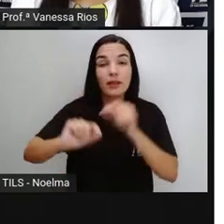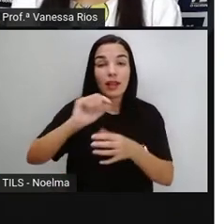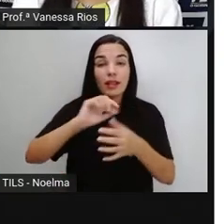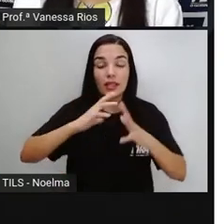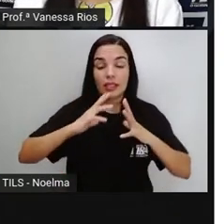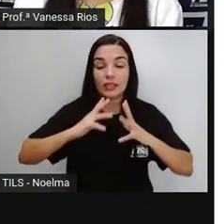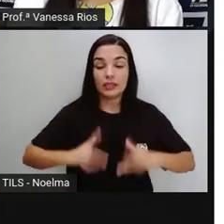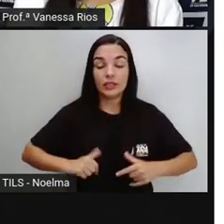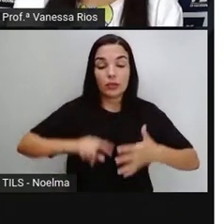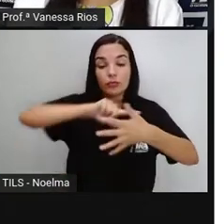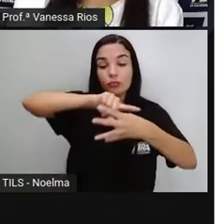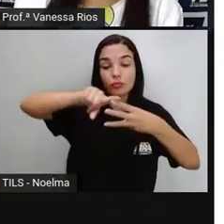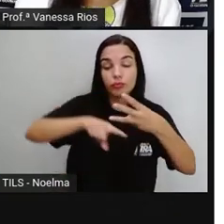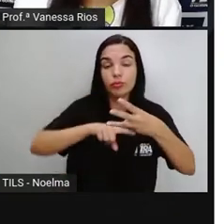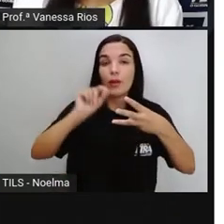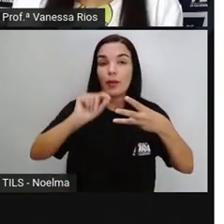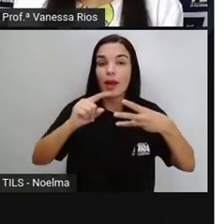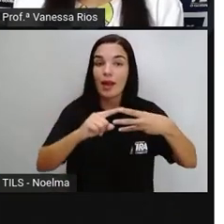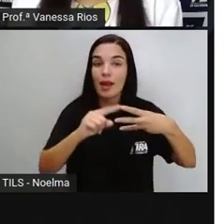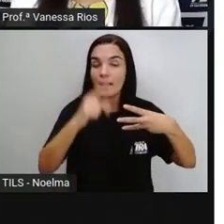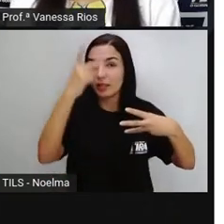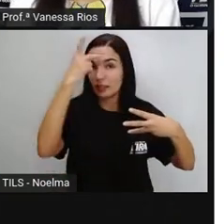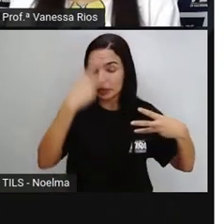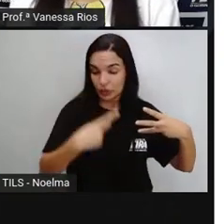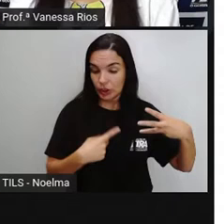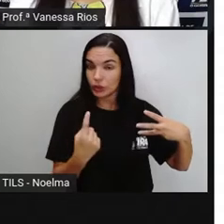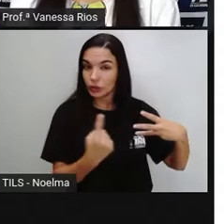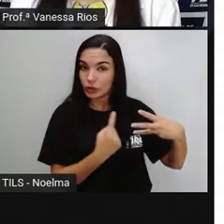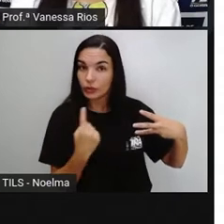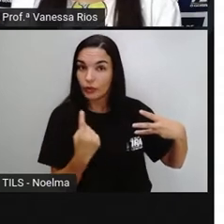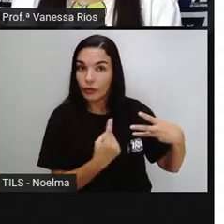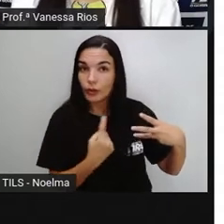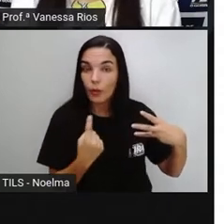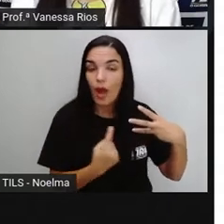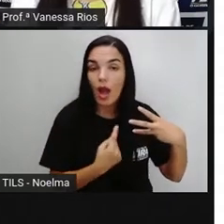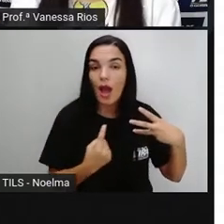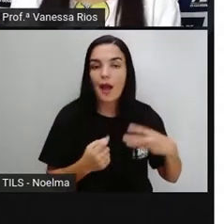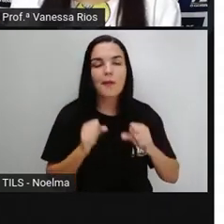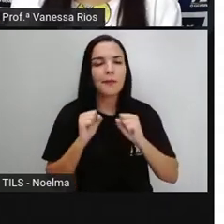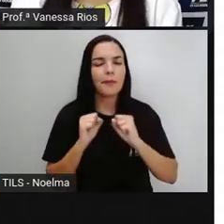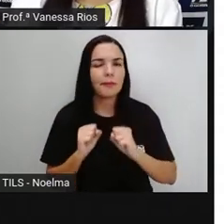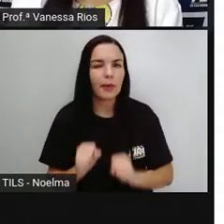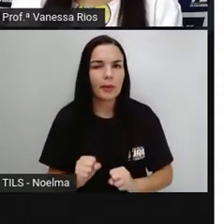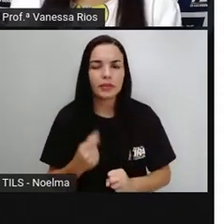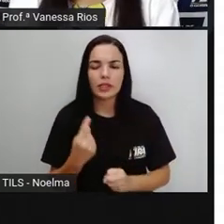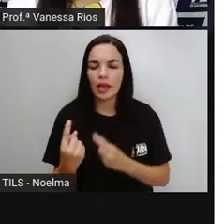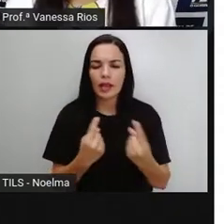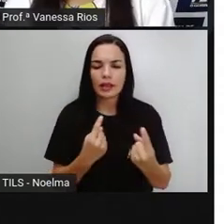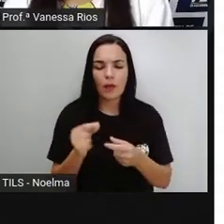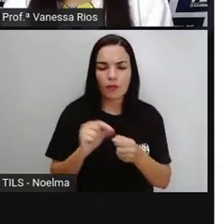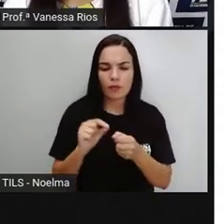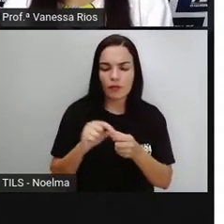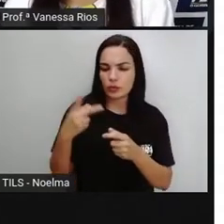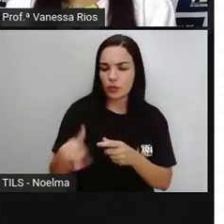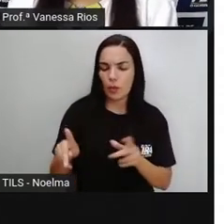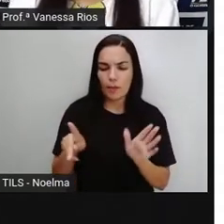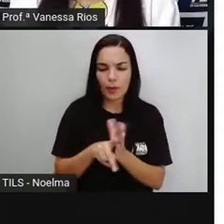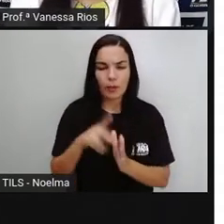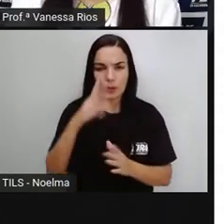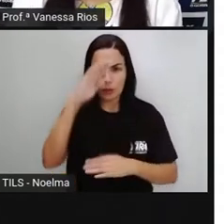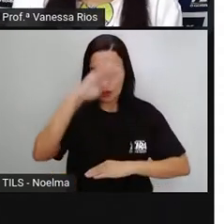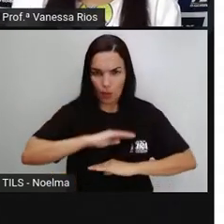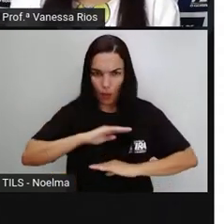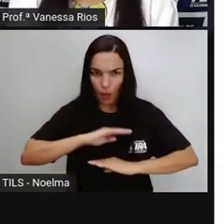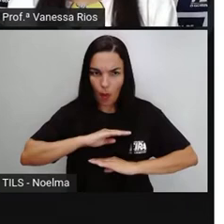pode ser individual, quando a gente está se referindo às ações que cada indivíduo faz no seu próprio corpo, não é?